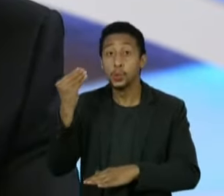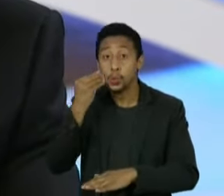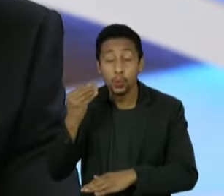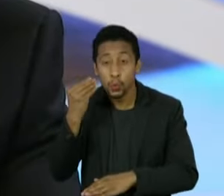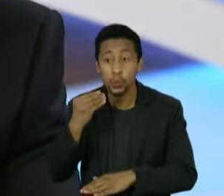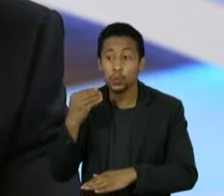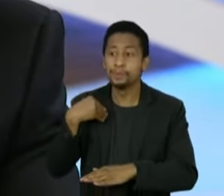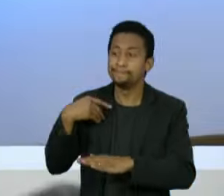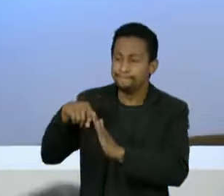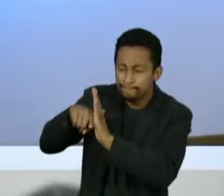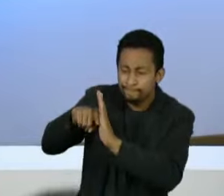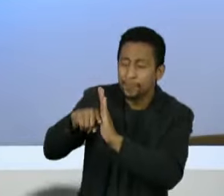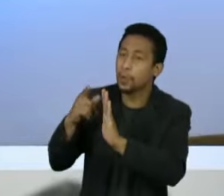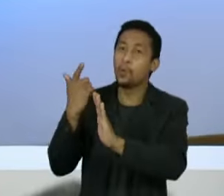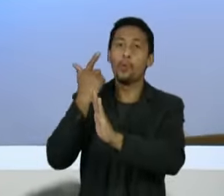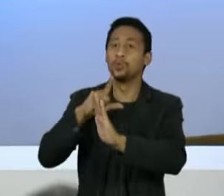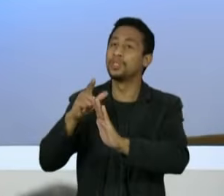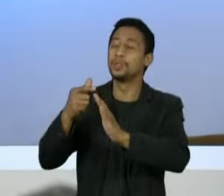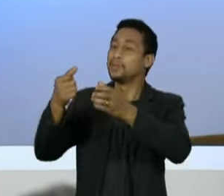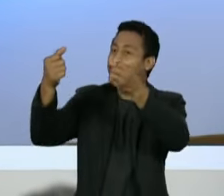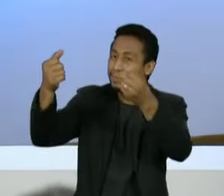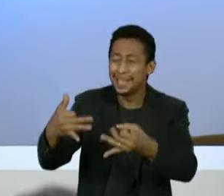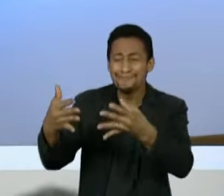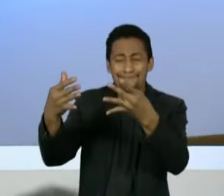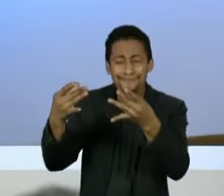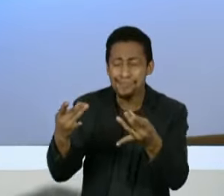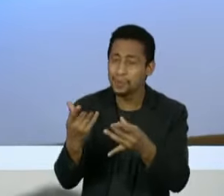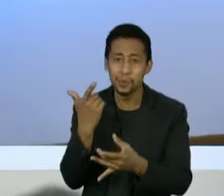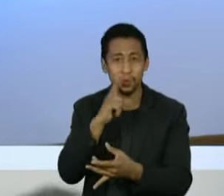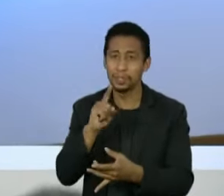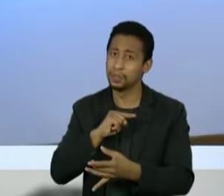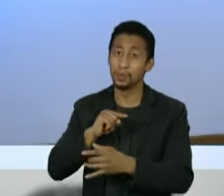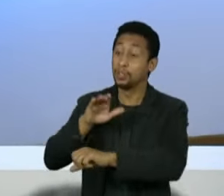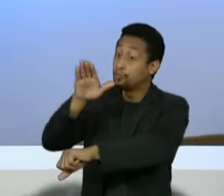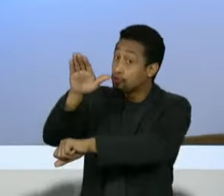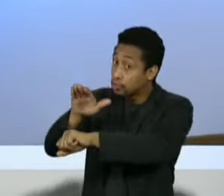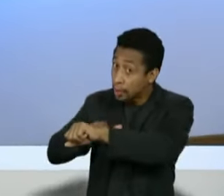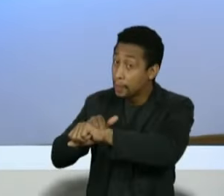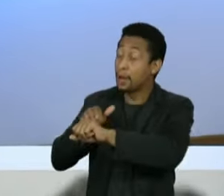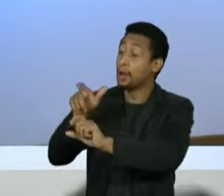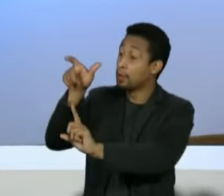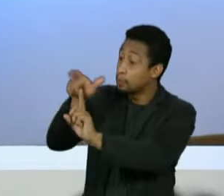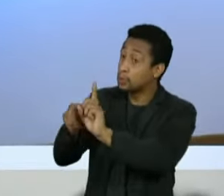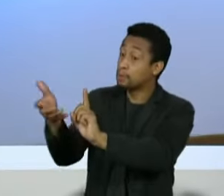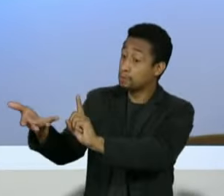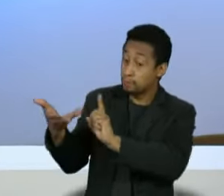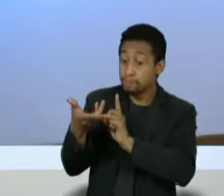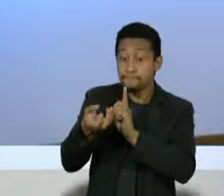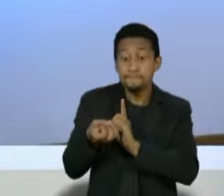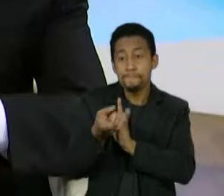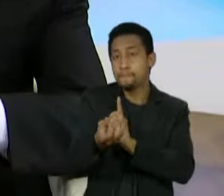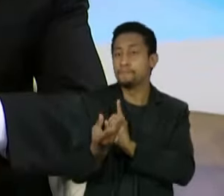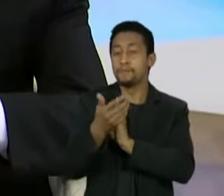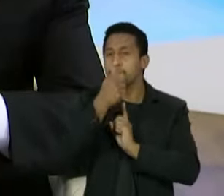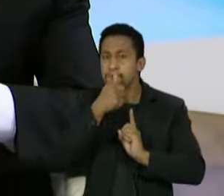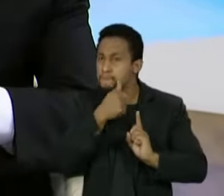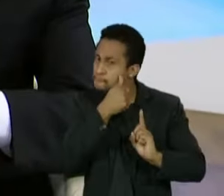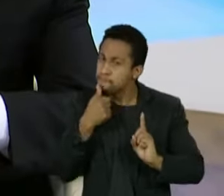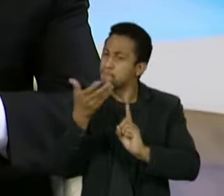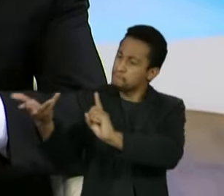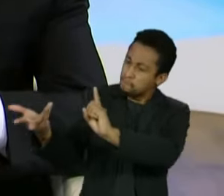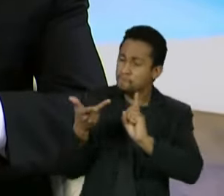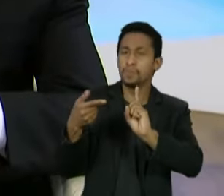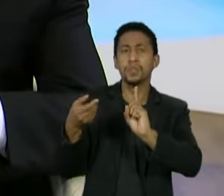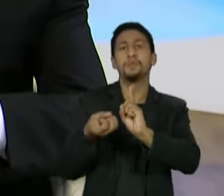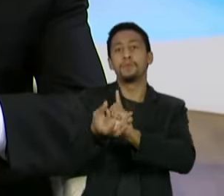melhor para os autos, em chamar essas pessoas, em fazer esse sacrifício, talvez, político, imediato, mas